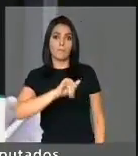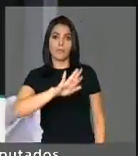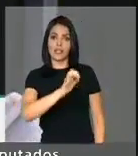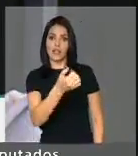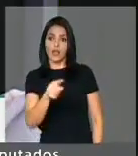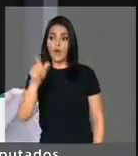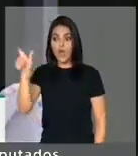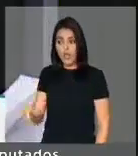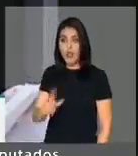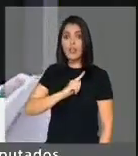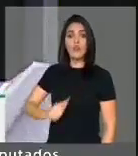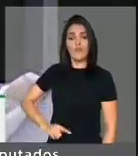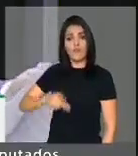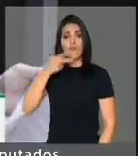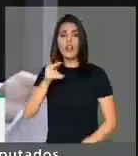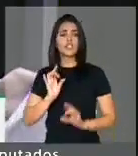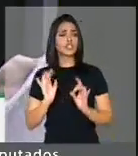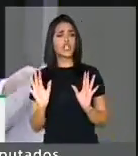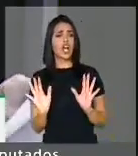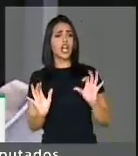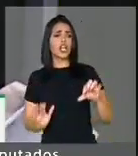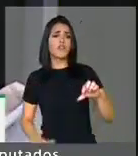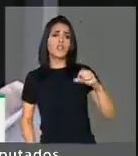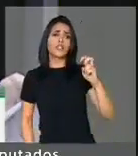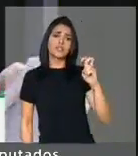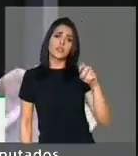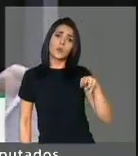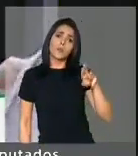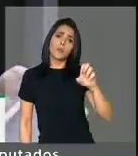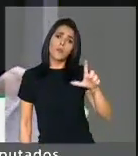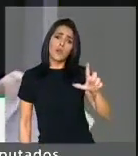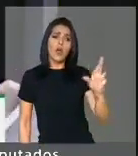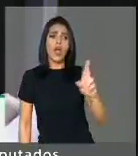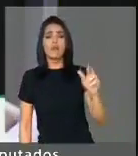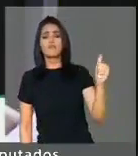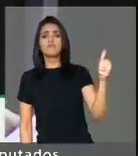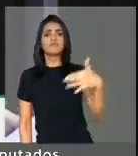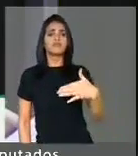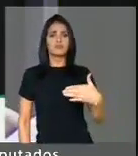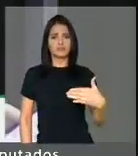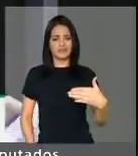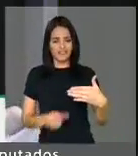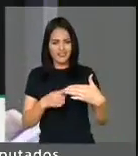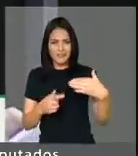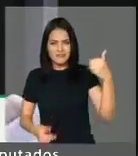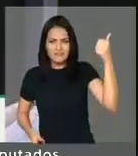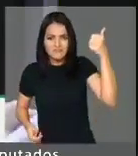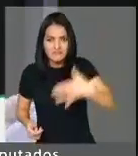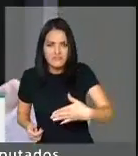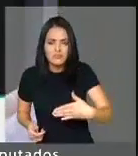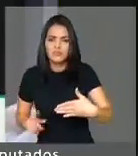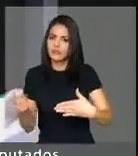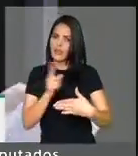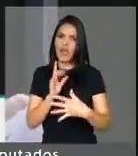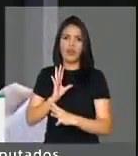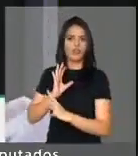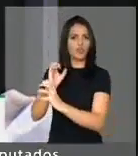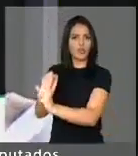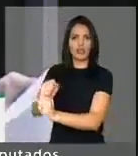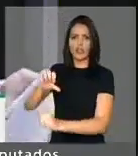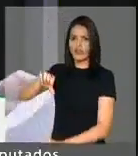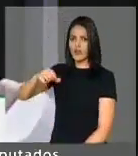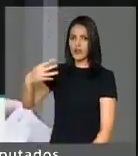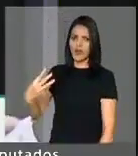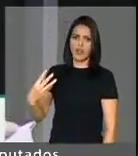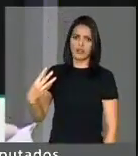contrapartida, que são meros R 95 mil. R$ 95 mil, senhor presidente, para receber um total de R$ 94